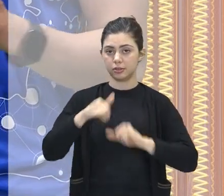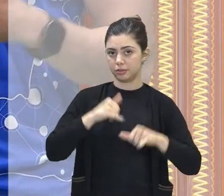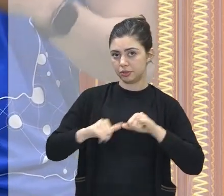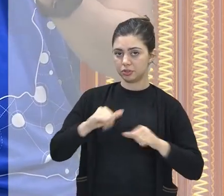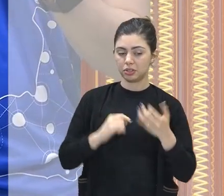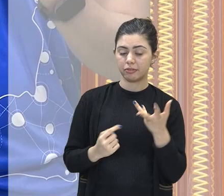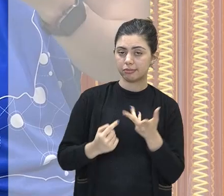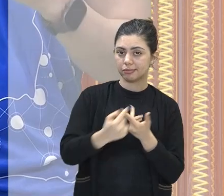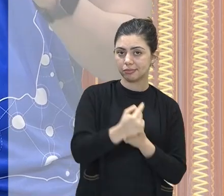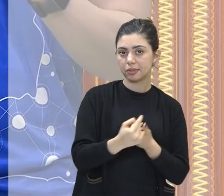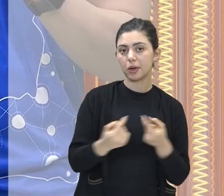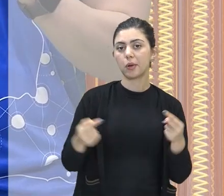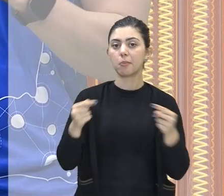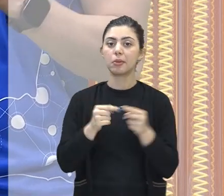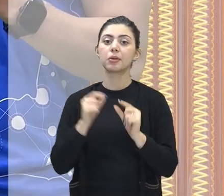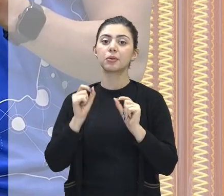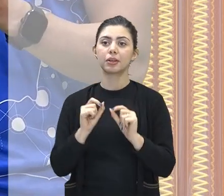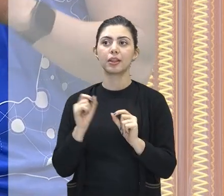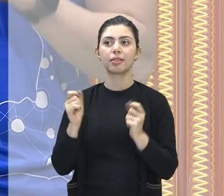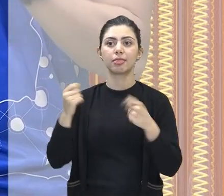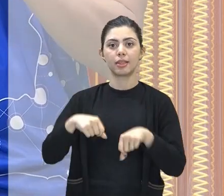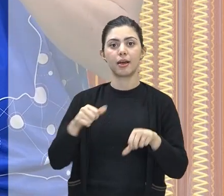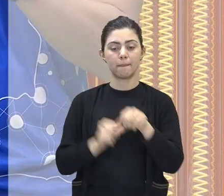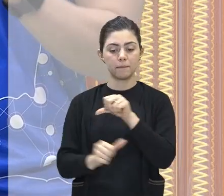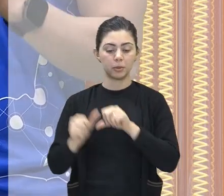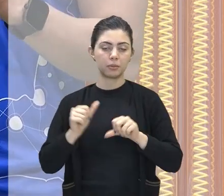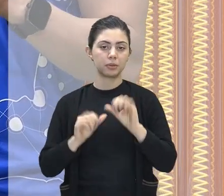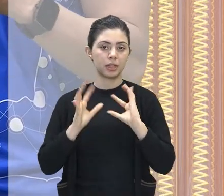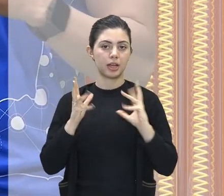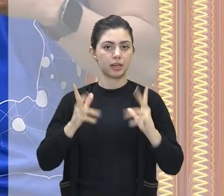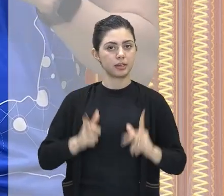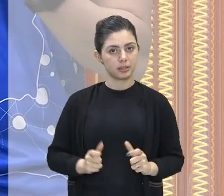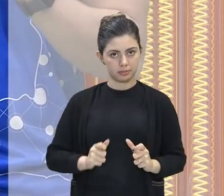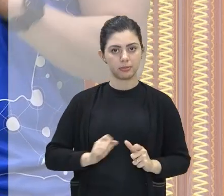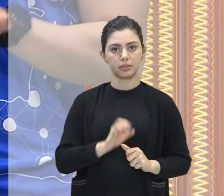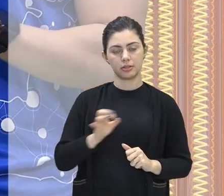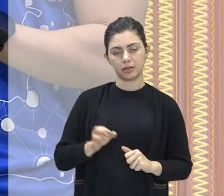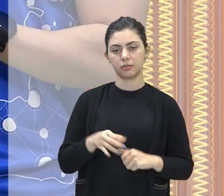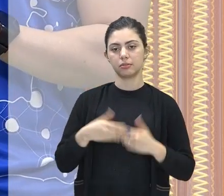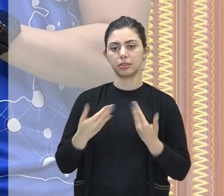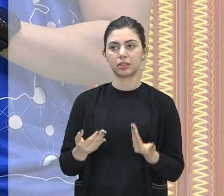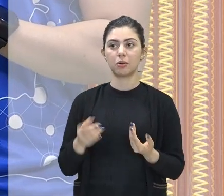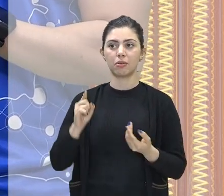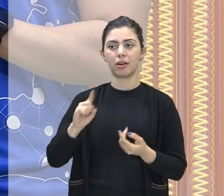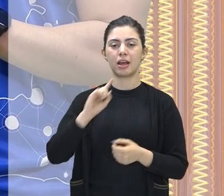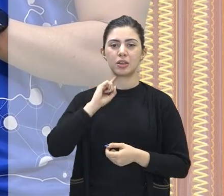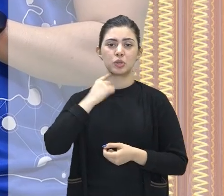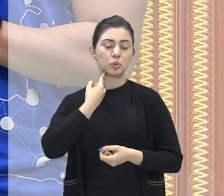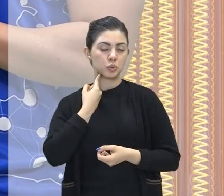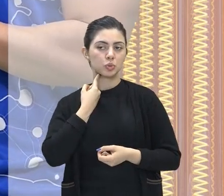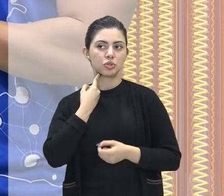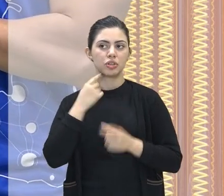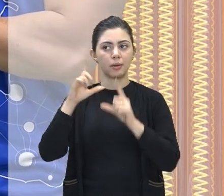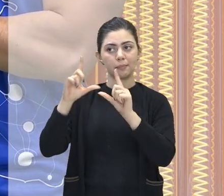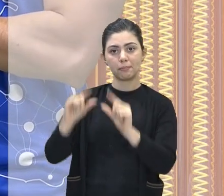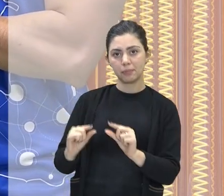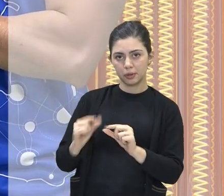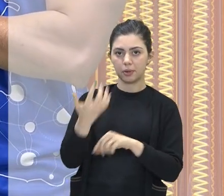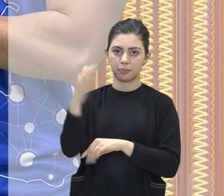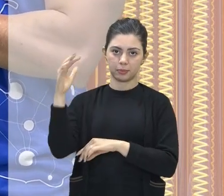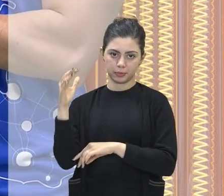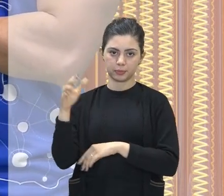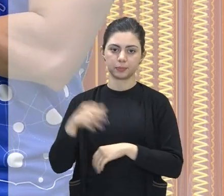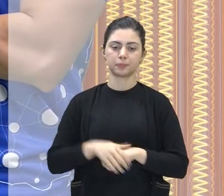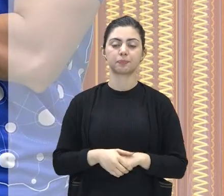são oriundas ali de fontes renováveis, de fontes mais limpas, que poluem menos o meio ambiente, tá certo? Essas